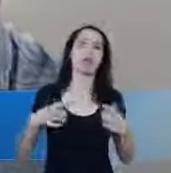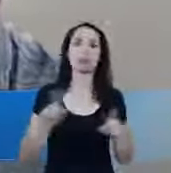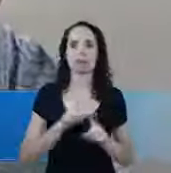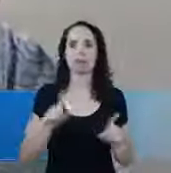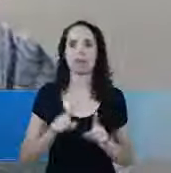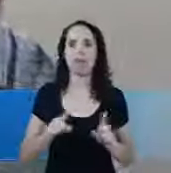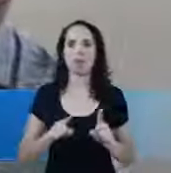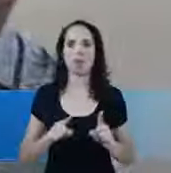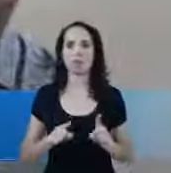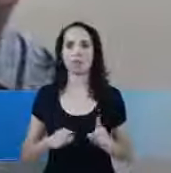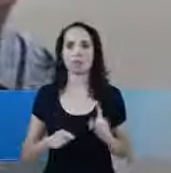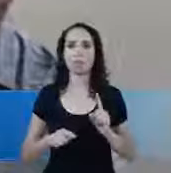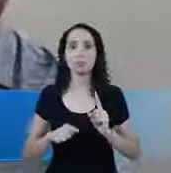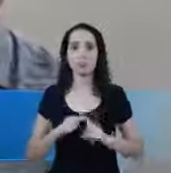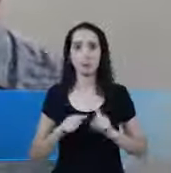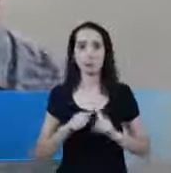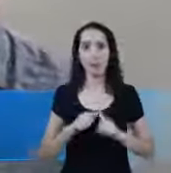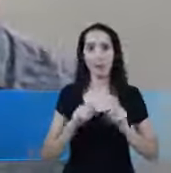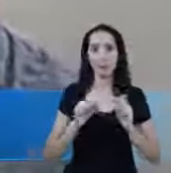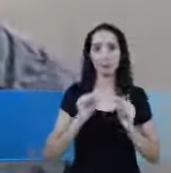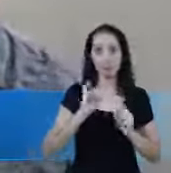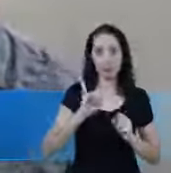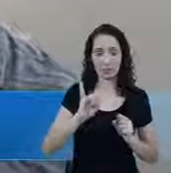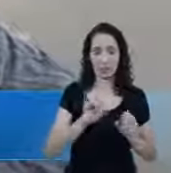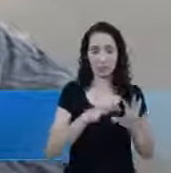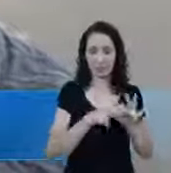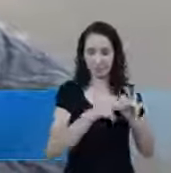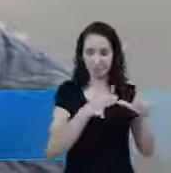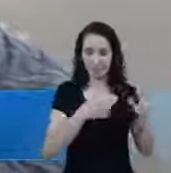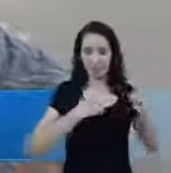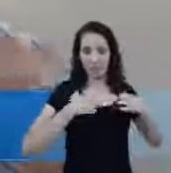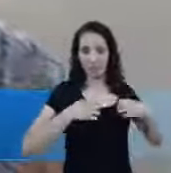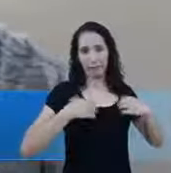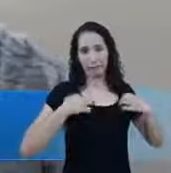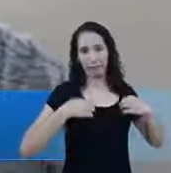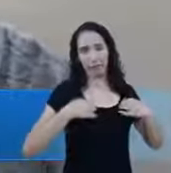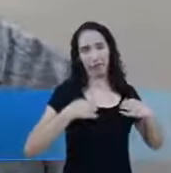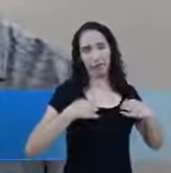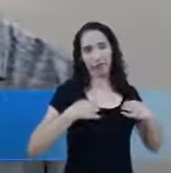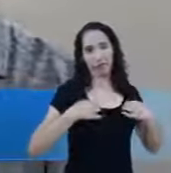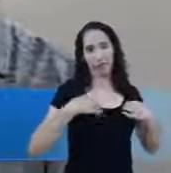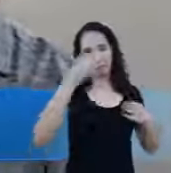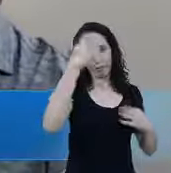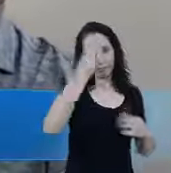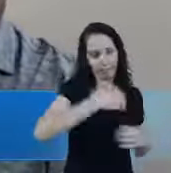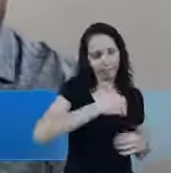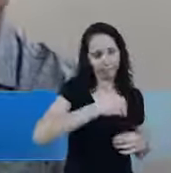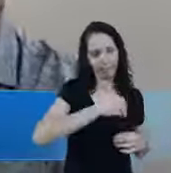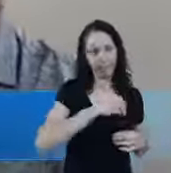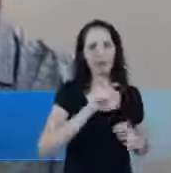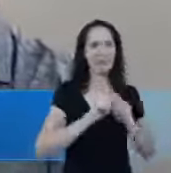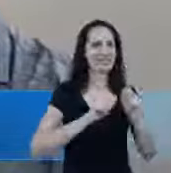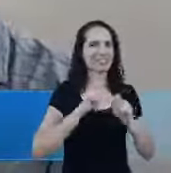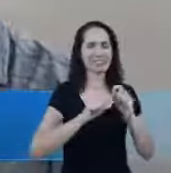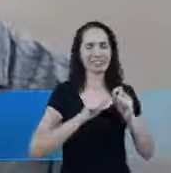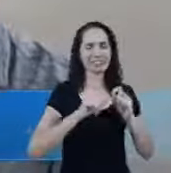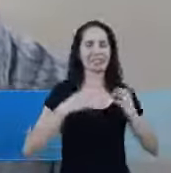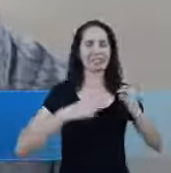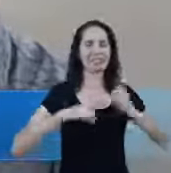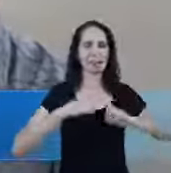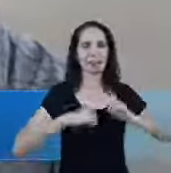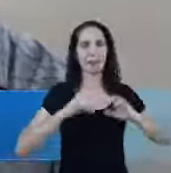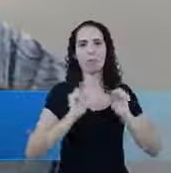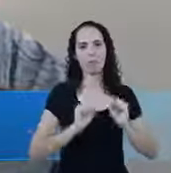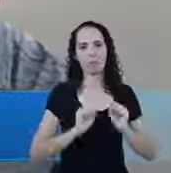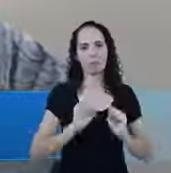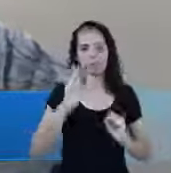ser um gatilho emocional Que vai Ativar você Em muitos danos Para os próximos